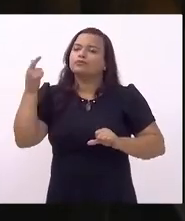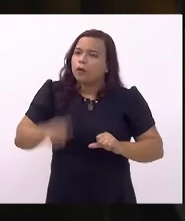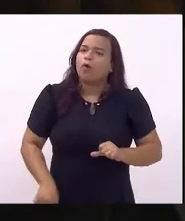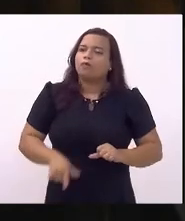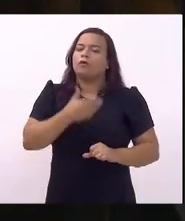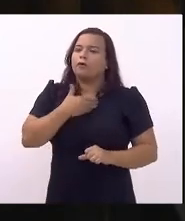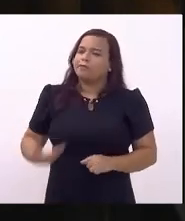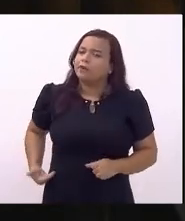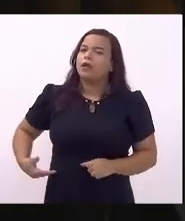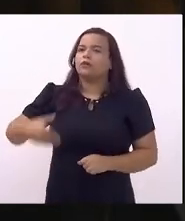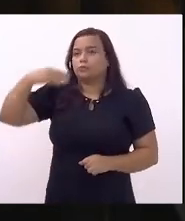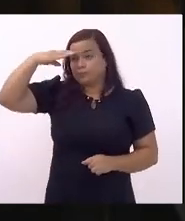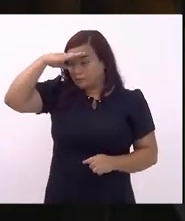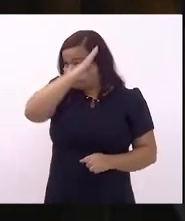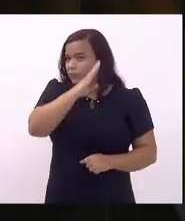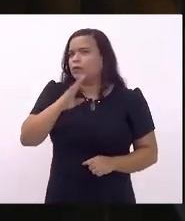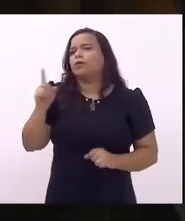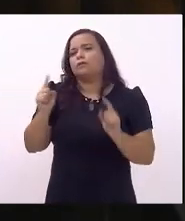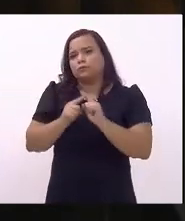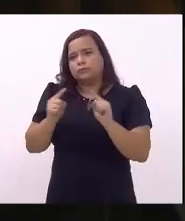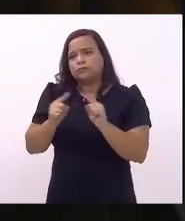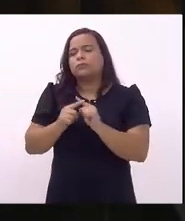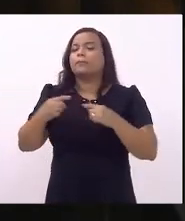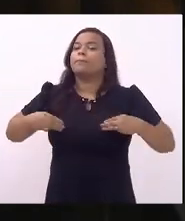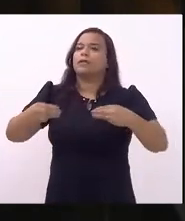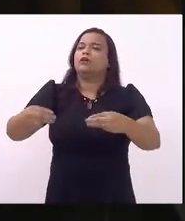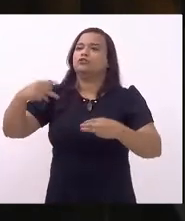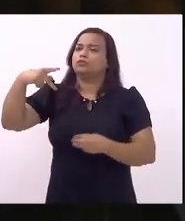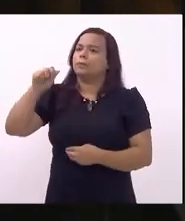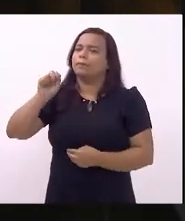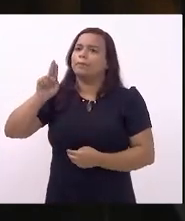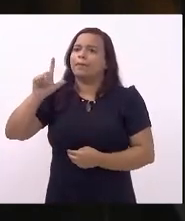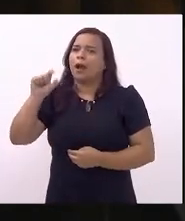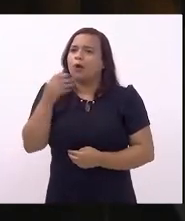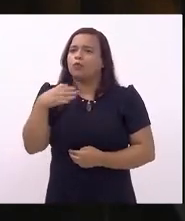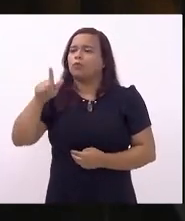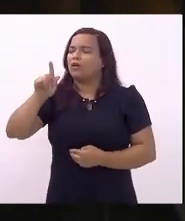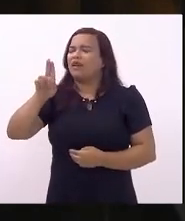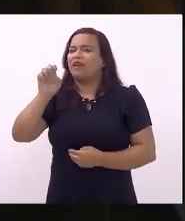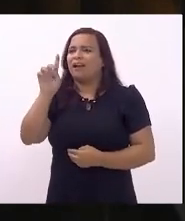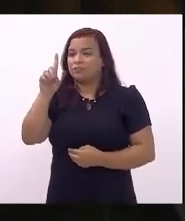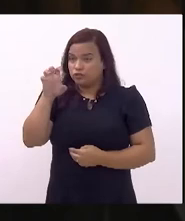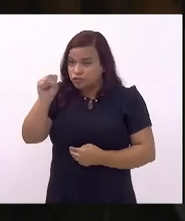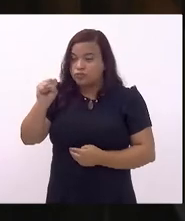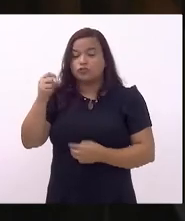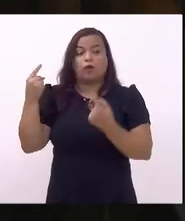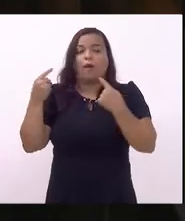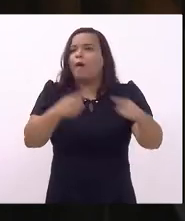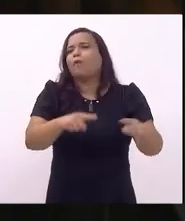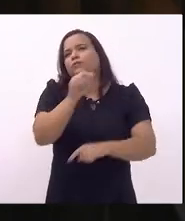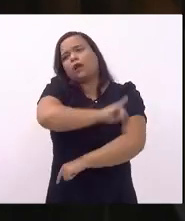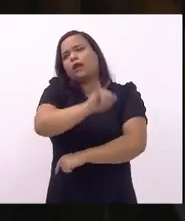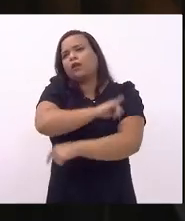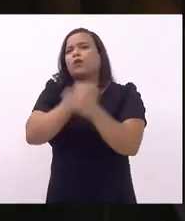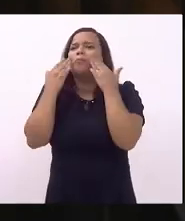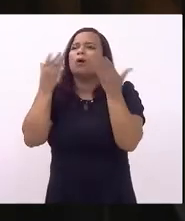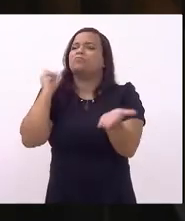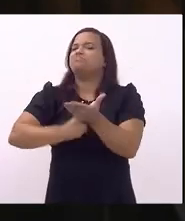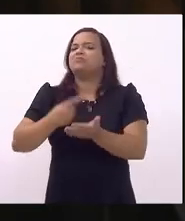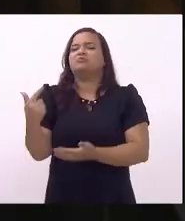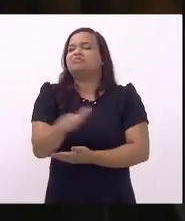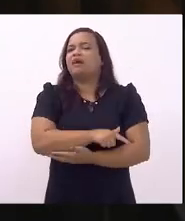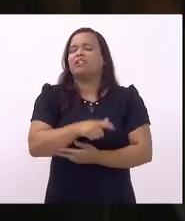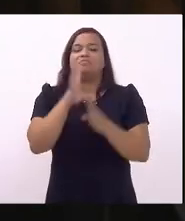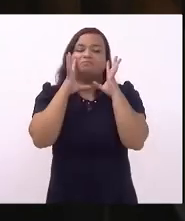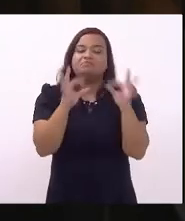através do seu ministro Paulo Guedes ataca o Rio de Janeiro demonstra descompromisso desinteresse desafeição